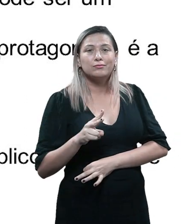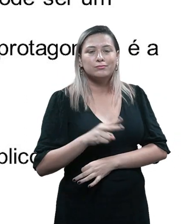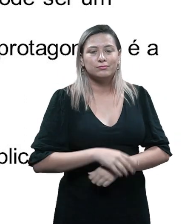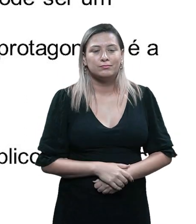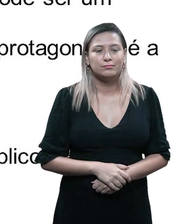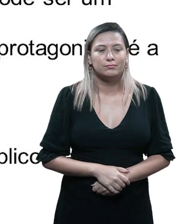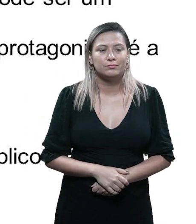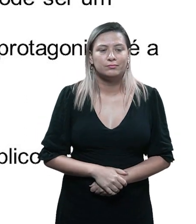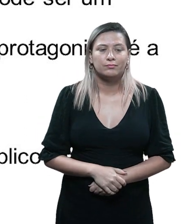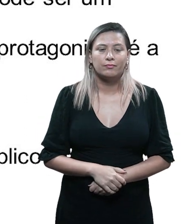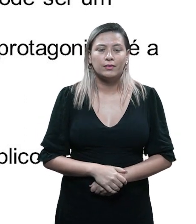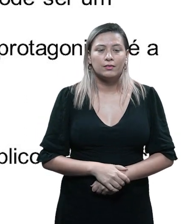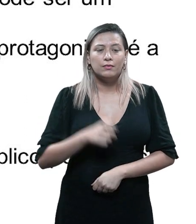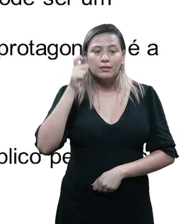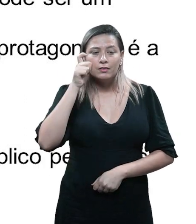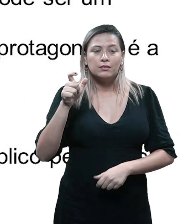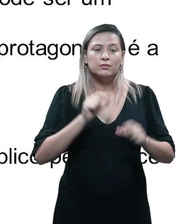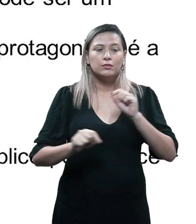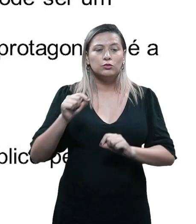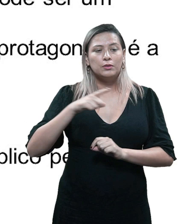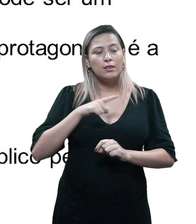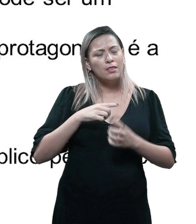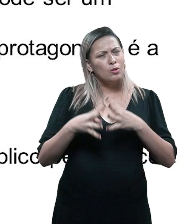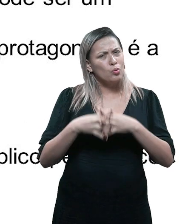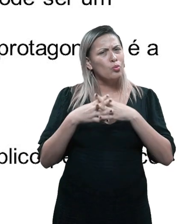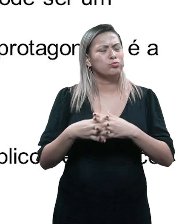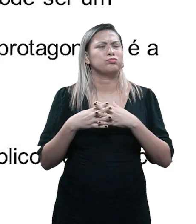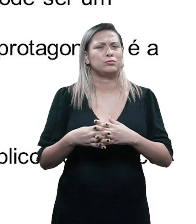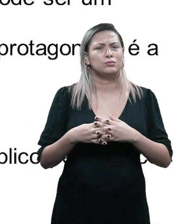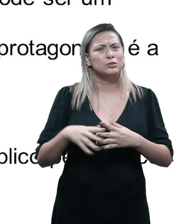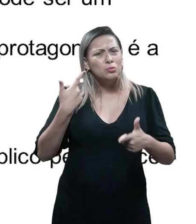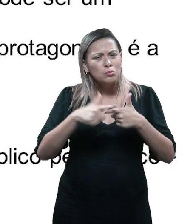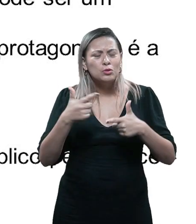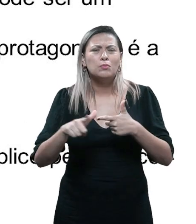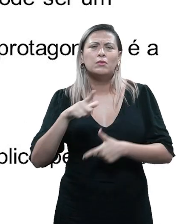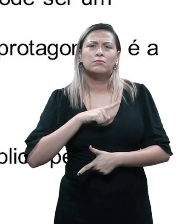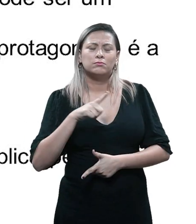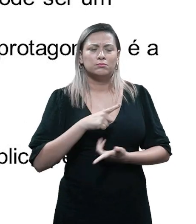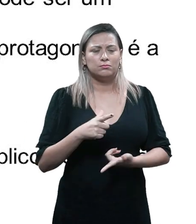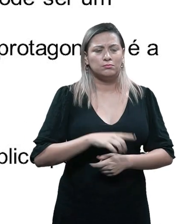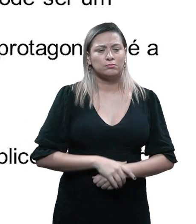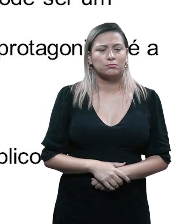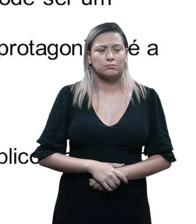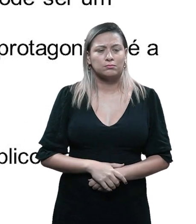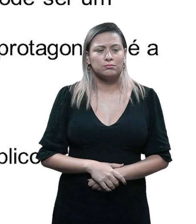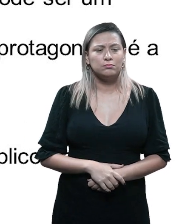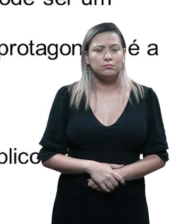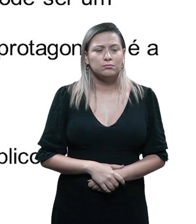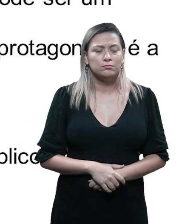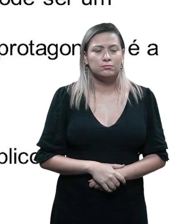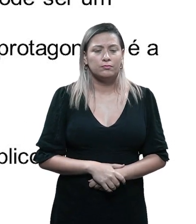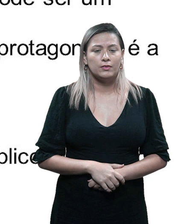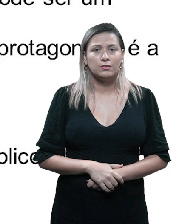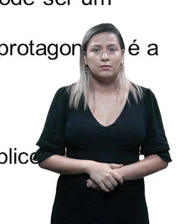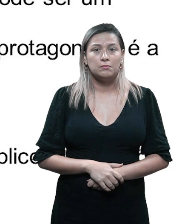necessário que nessa história tenha um conflito, que tenha uma problemática para que ela atraia a